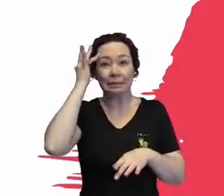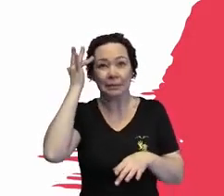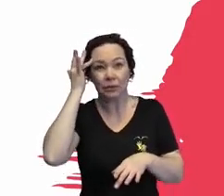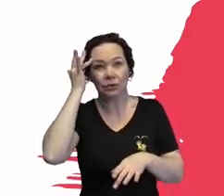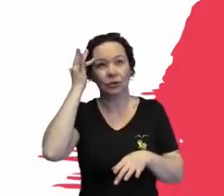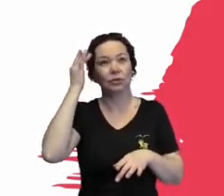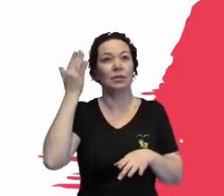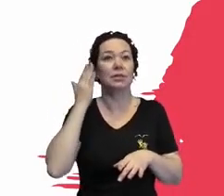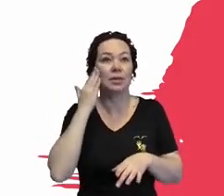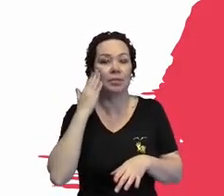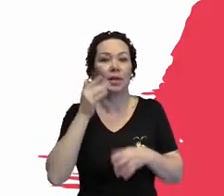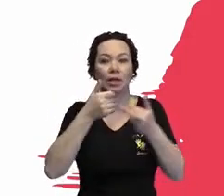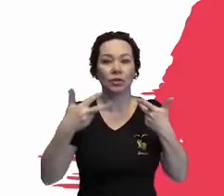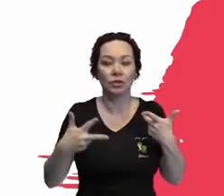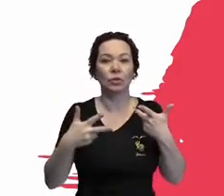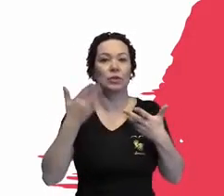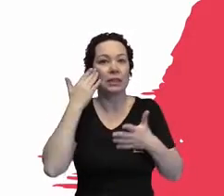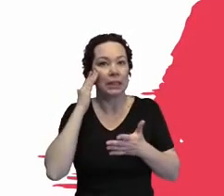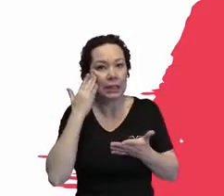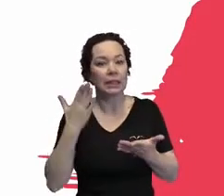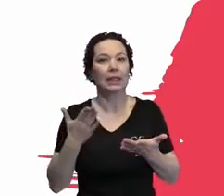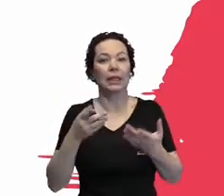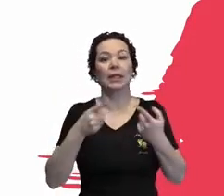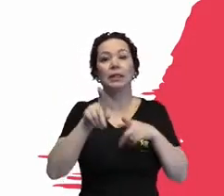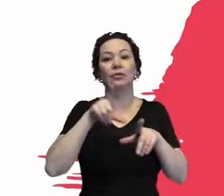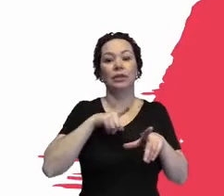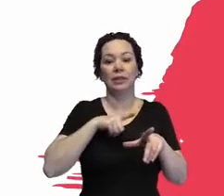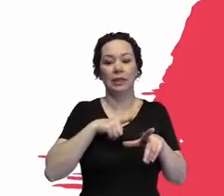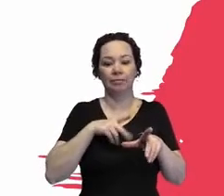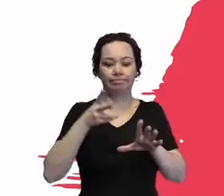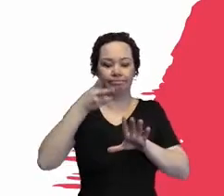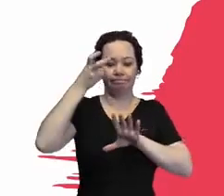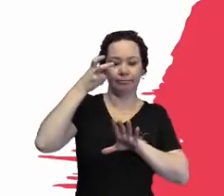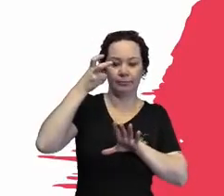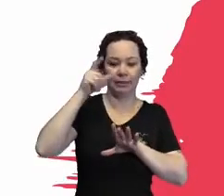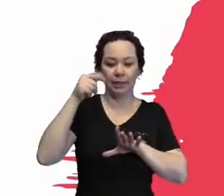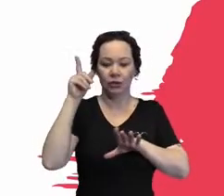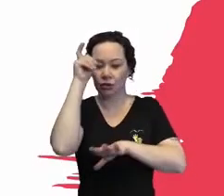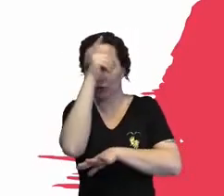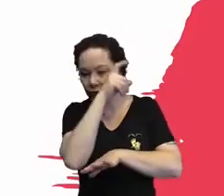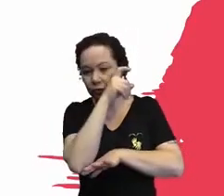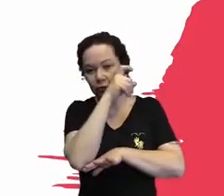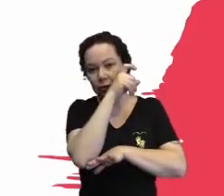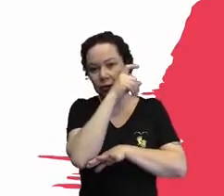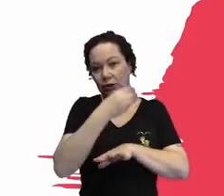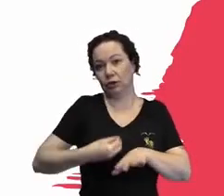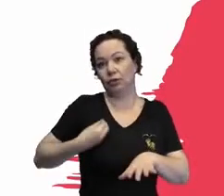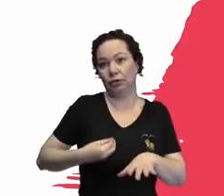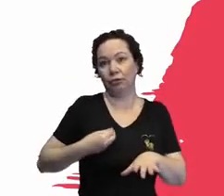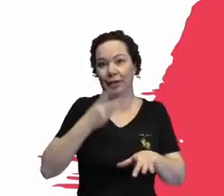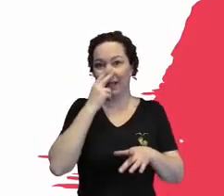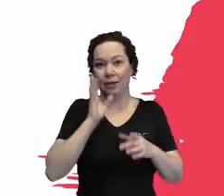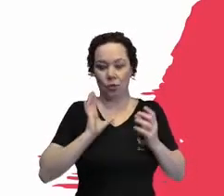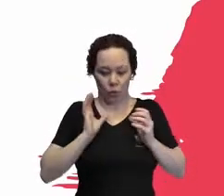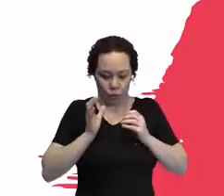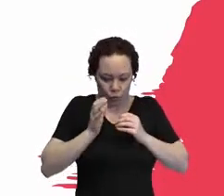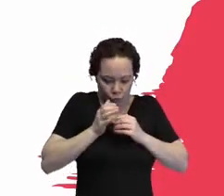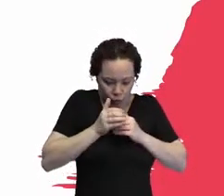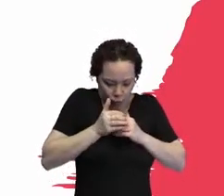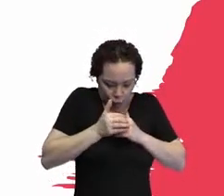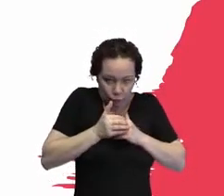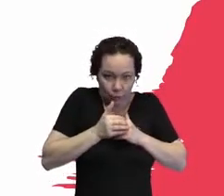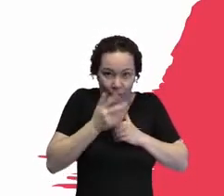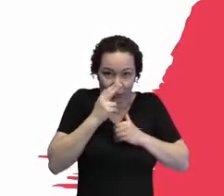a gente aprende, e aí você tem aquela sensação, né, de que é difícil, e tem a história do casulo, e o casulo